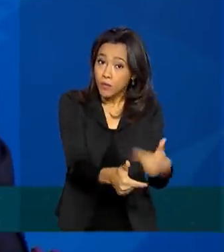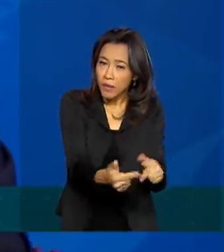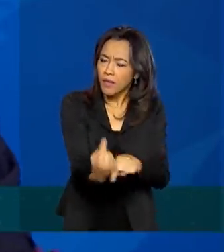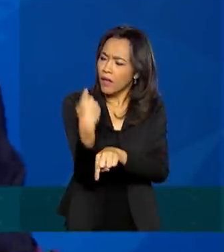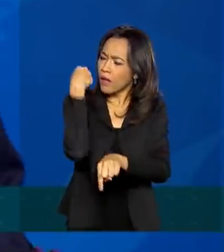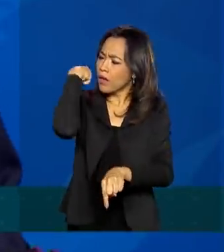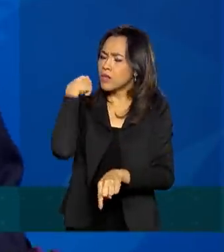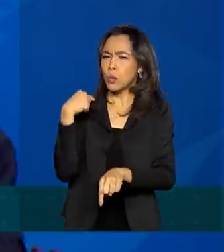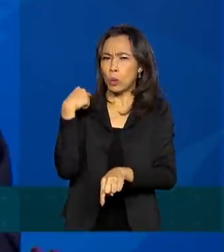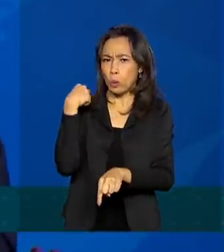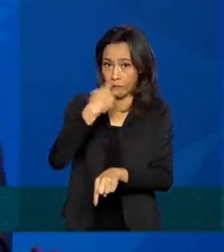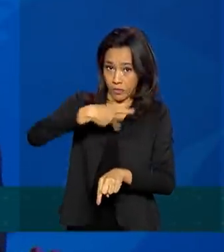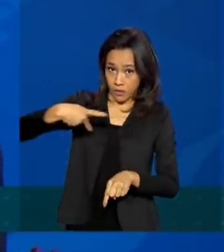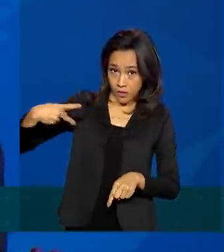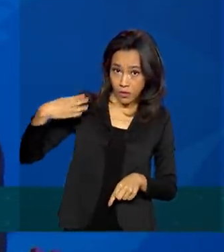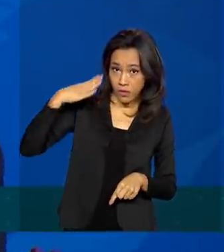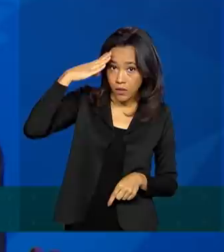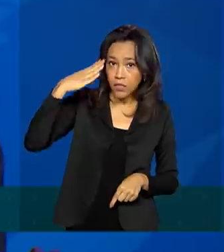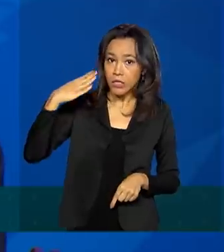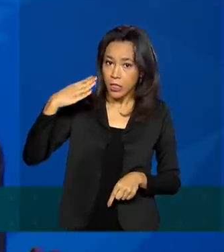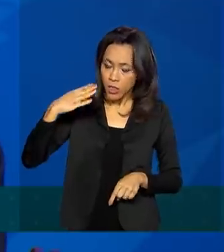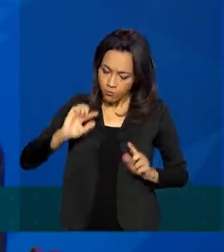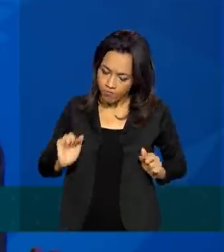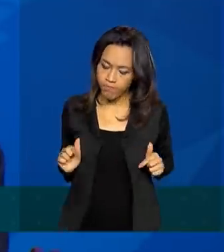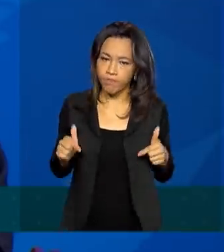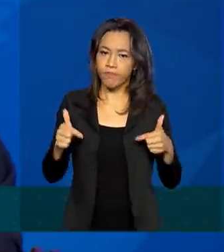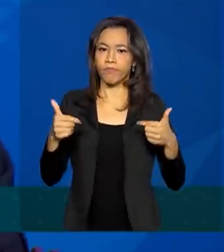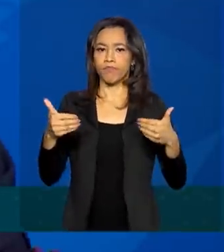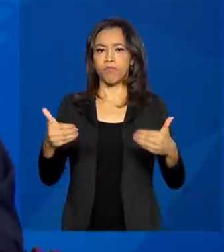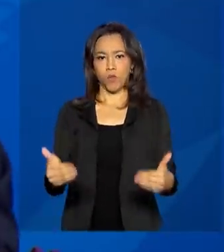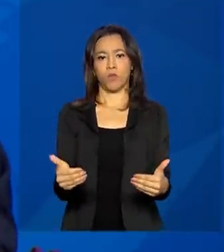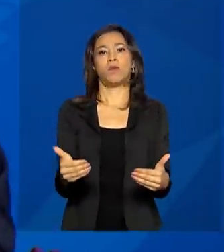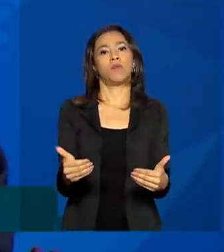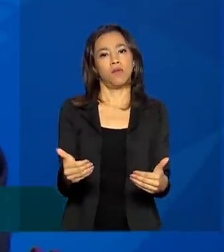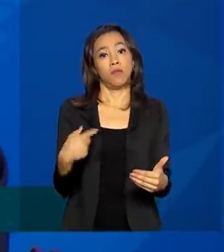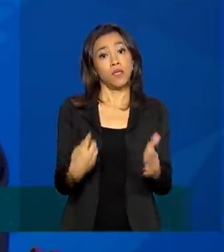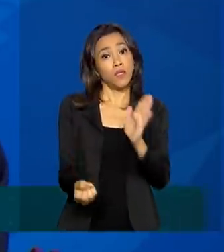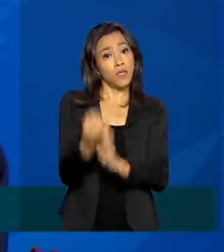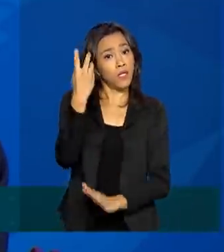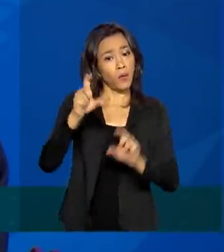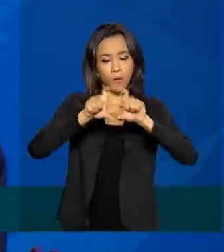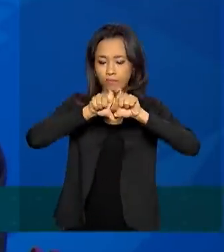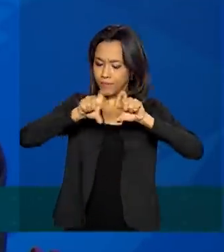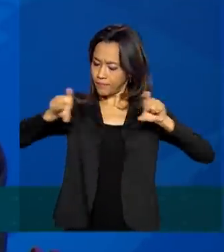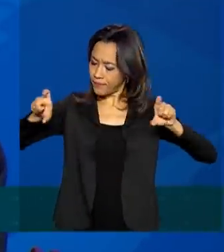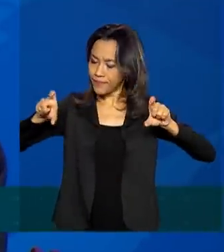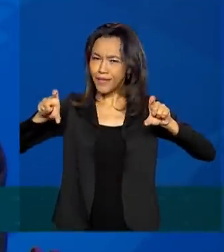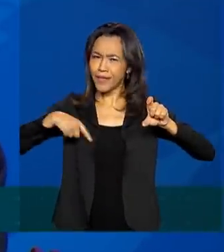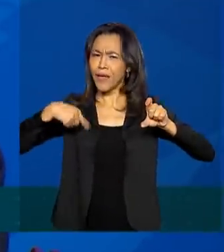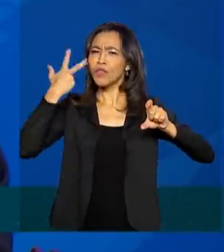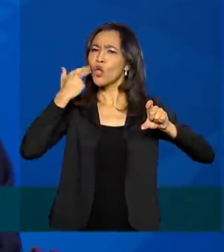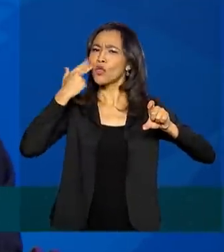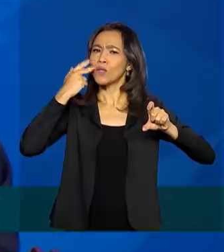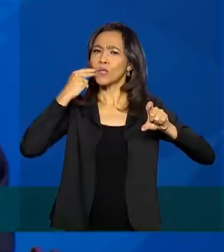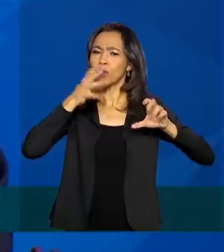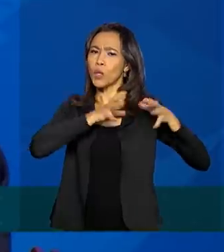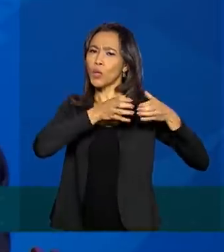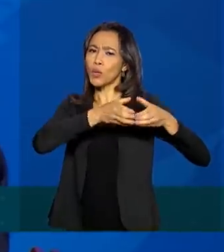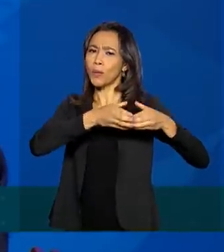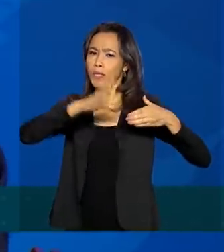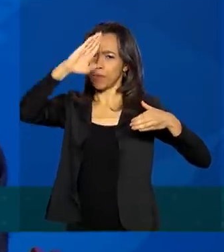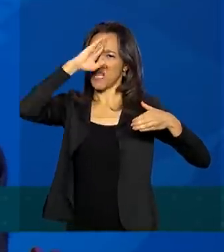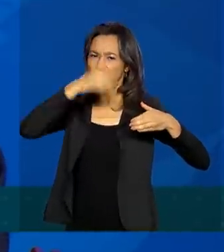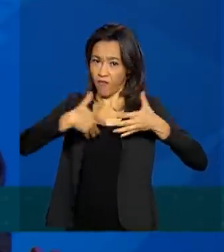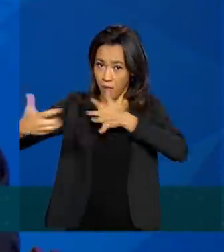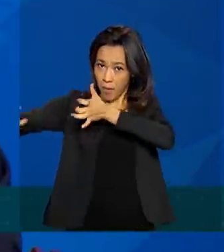presidente se manifestou e criou esse lema muito típico entre os militares, ninguém vai ser deixado